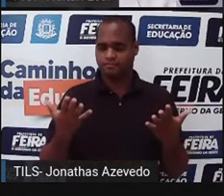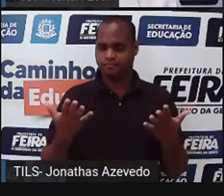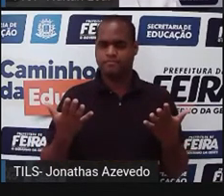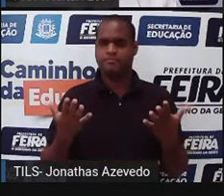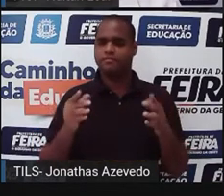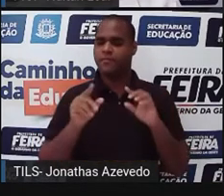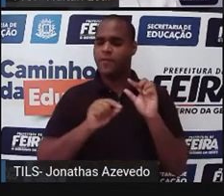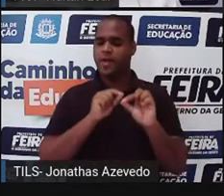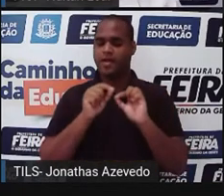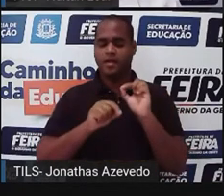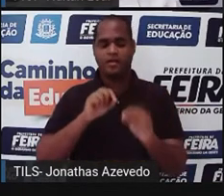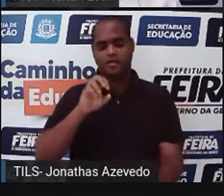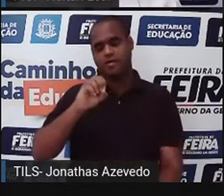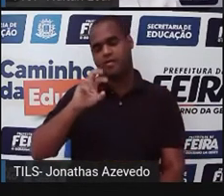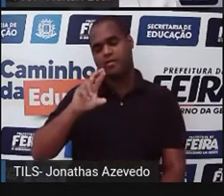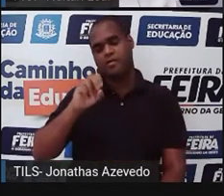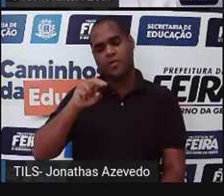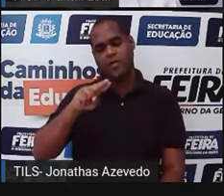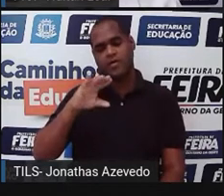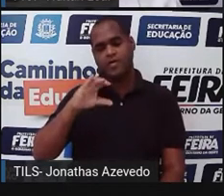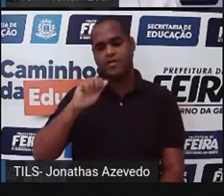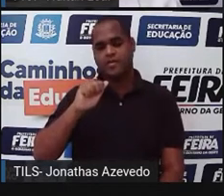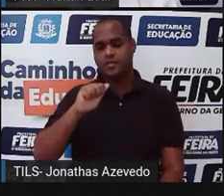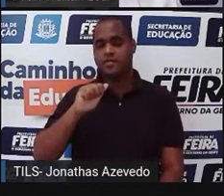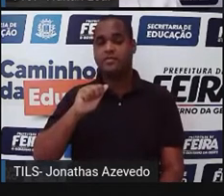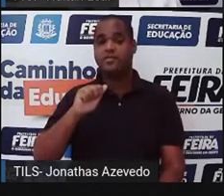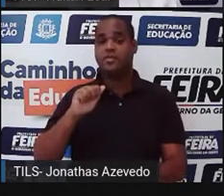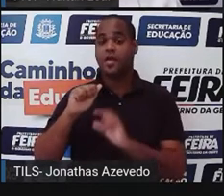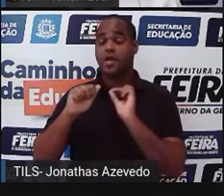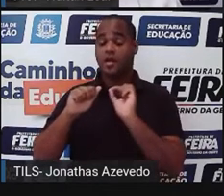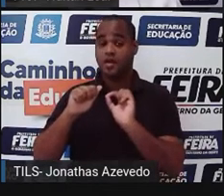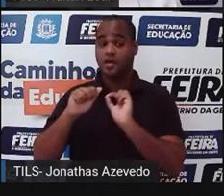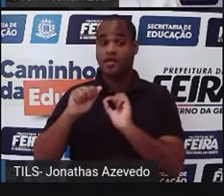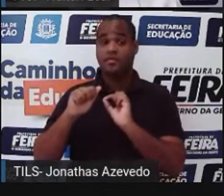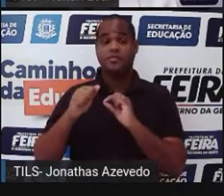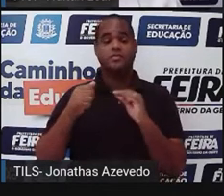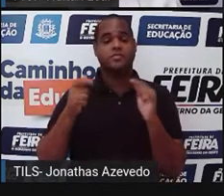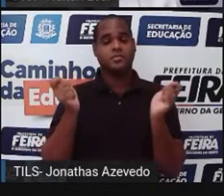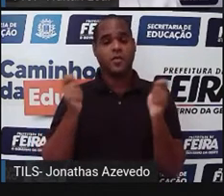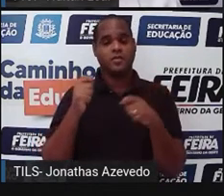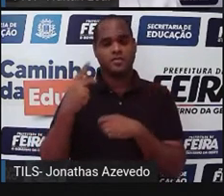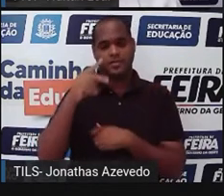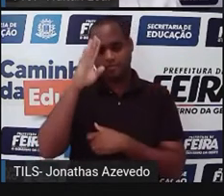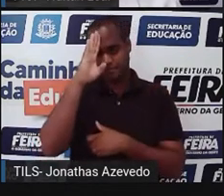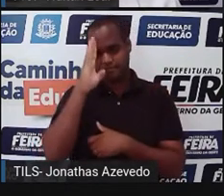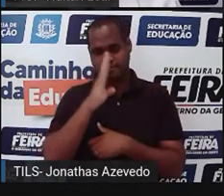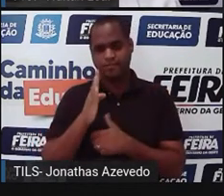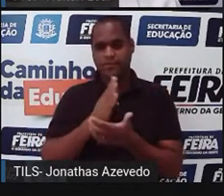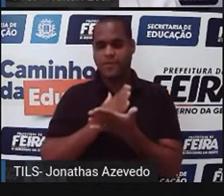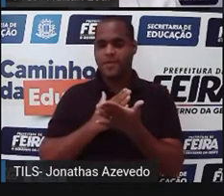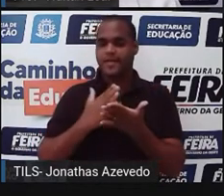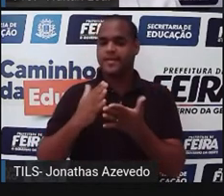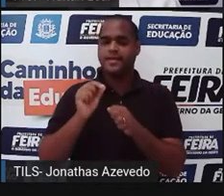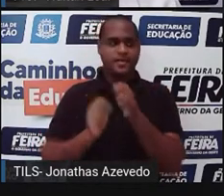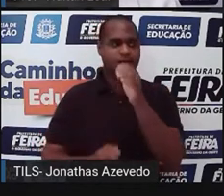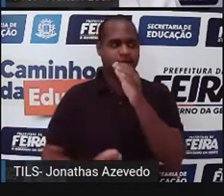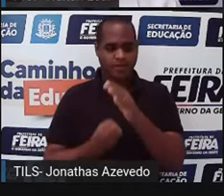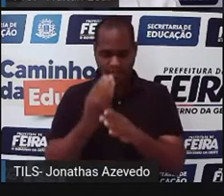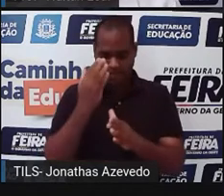a crônica, a crônica brasileira começou nos registros